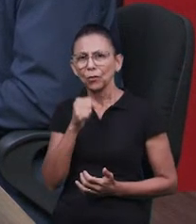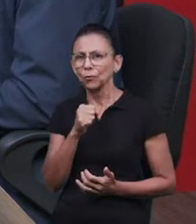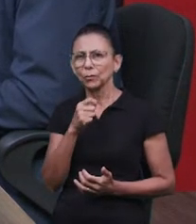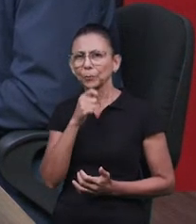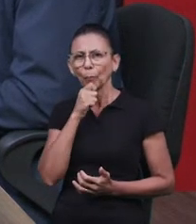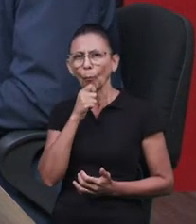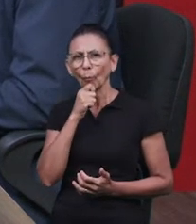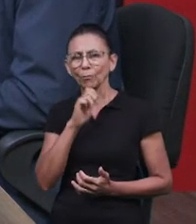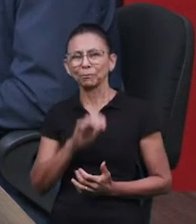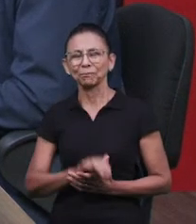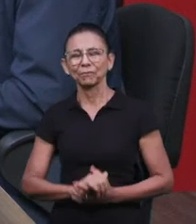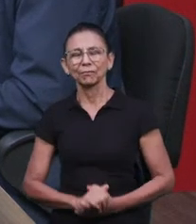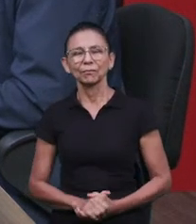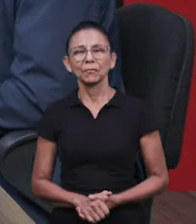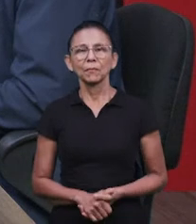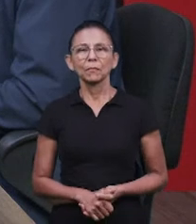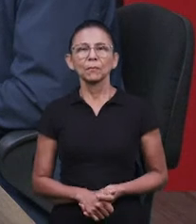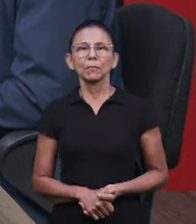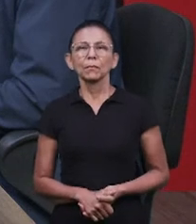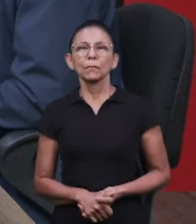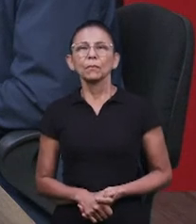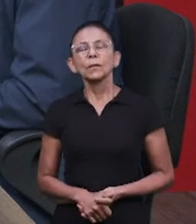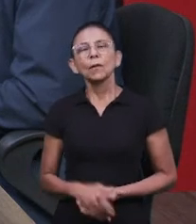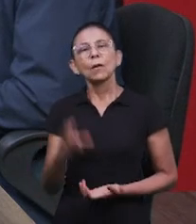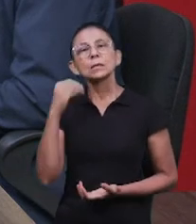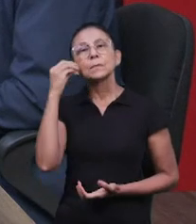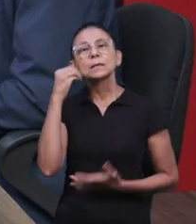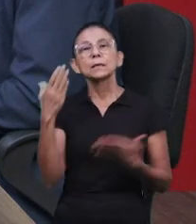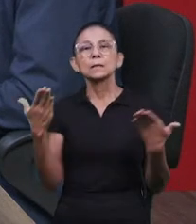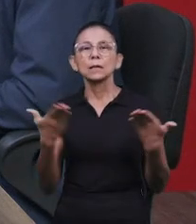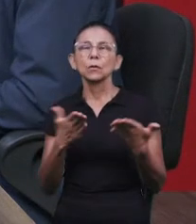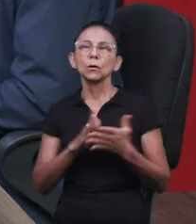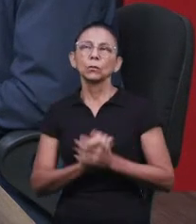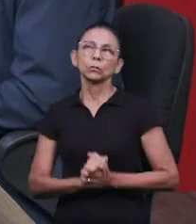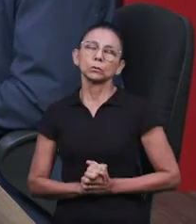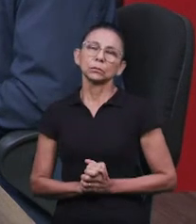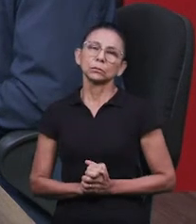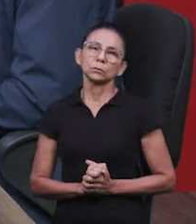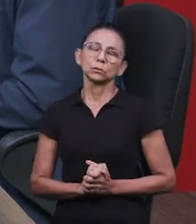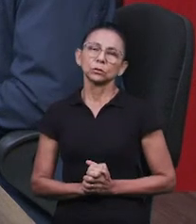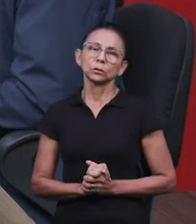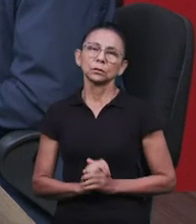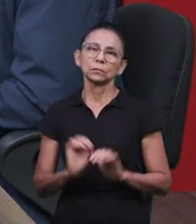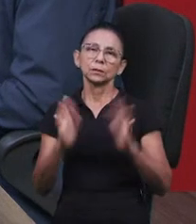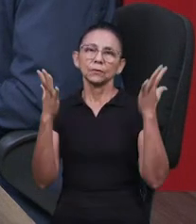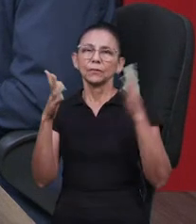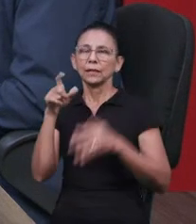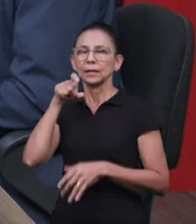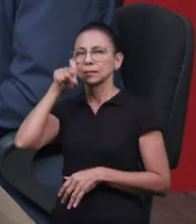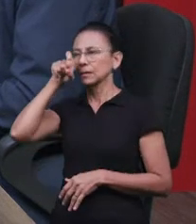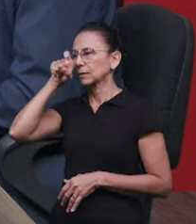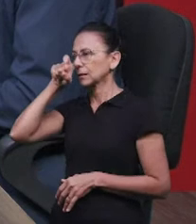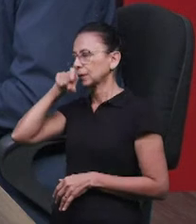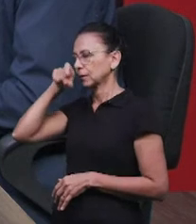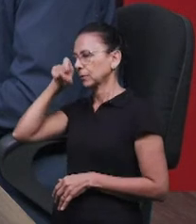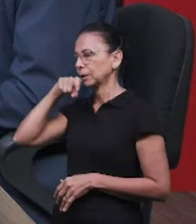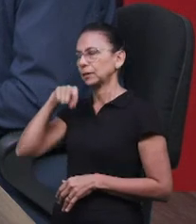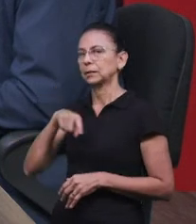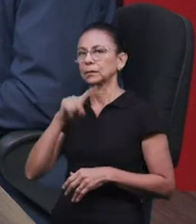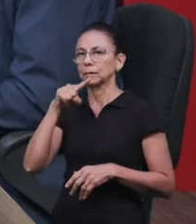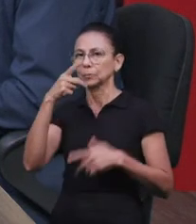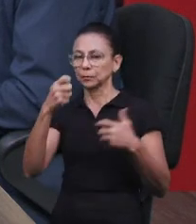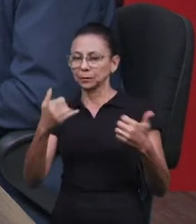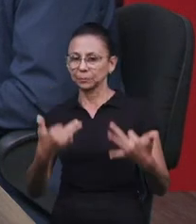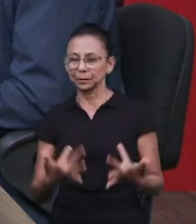aprendendo aqui. Mas o que nós vamos aprender hoje acerca dessa festa? Vamos colocar assim no começo, mas depois eles vão explicar